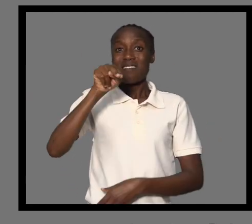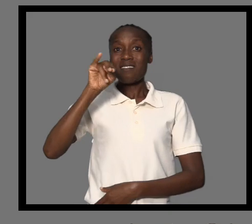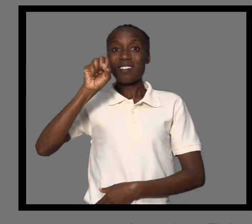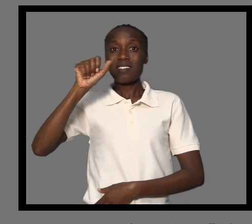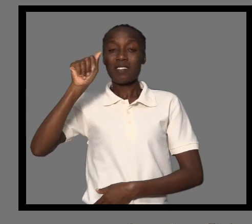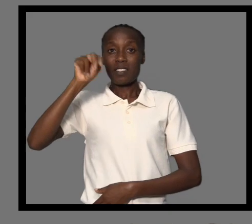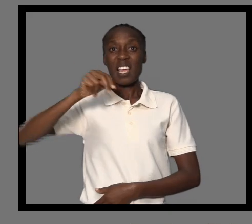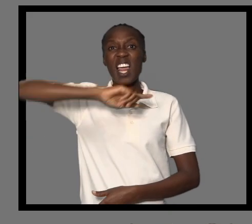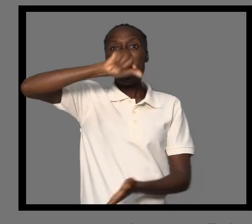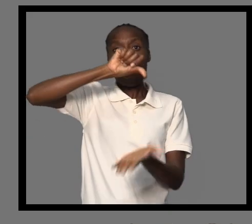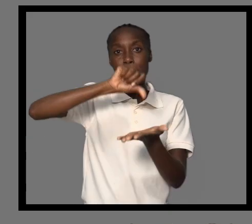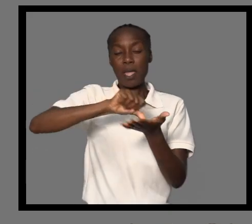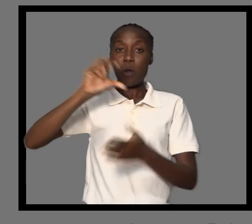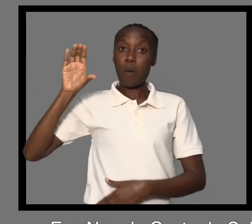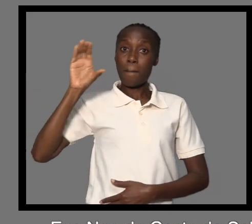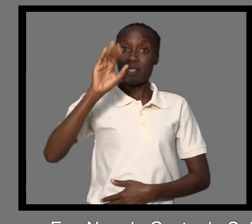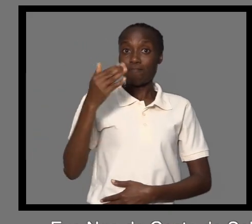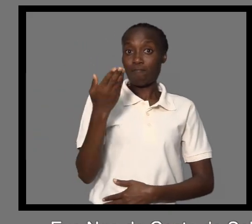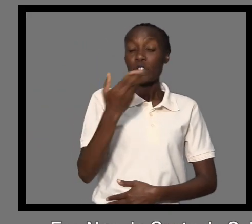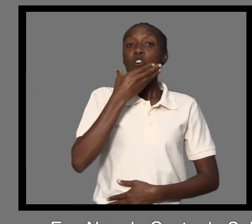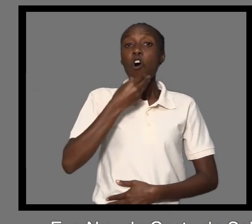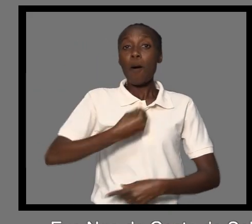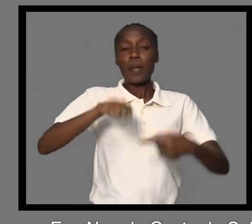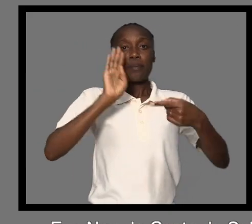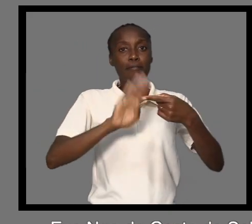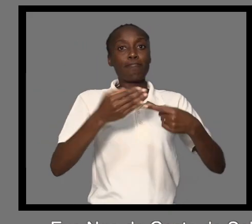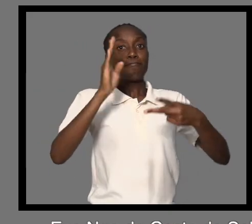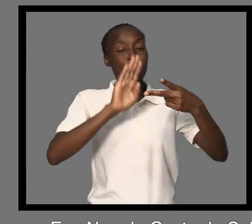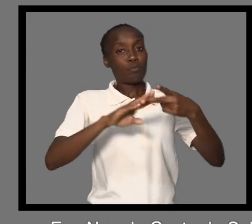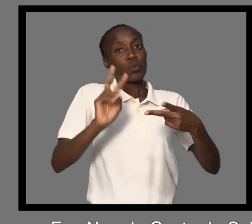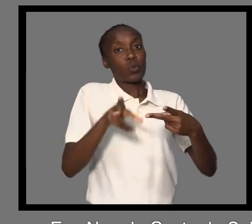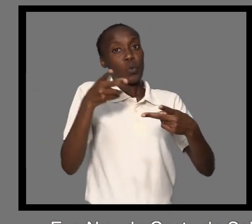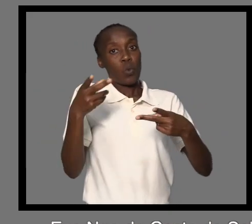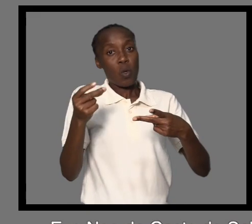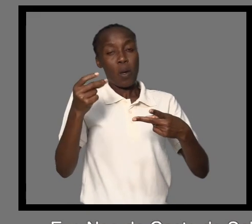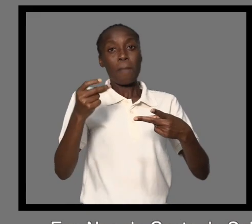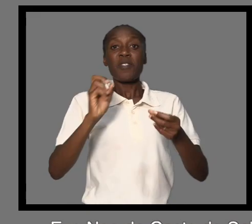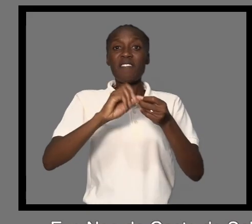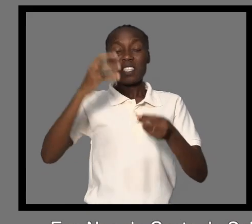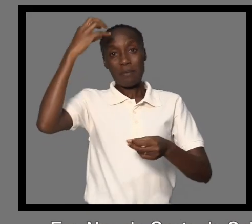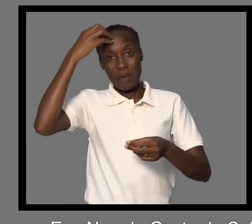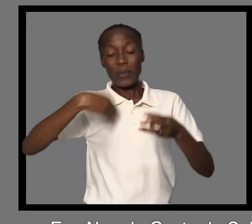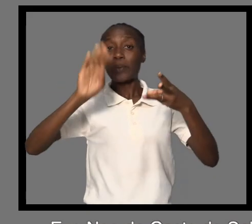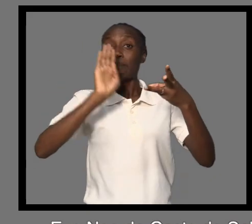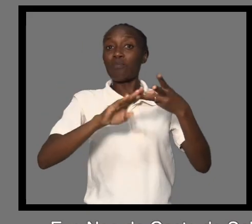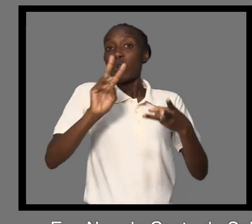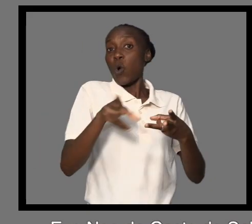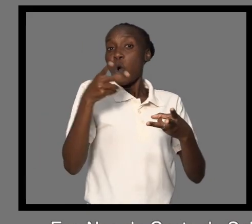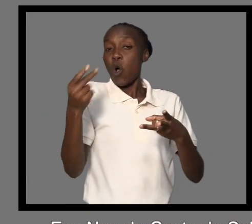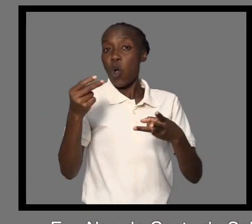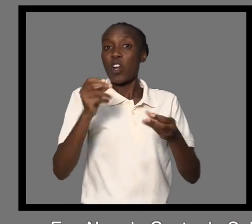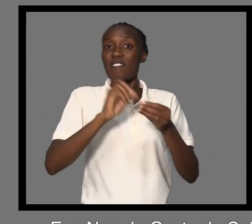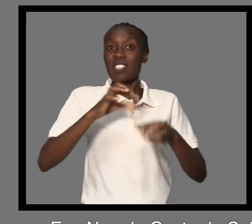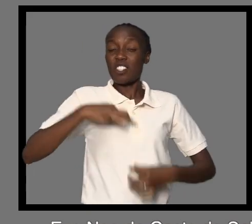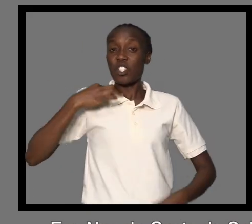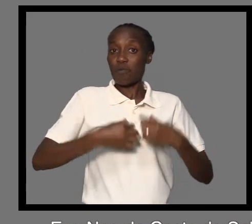Motocar na capital do país. Evangá do Costa do Sol, Chico do Ferroviário de Maputo e Sidique do